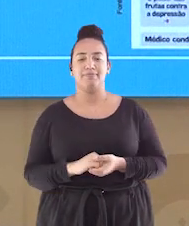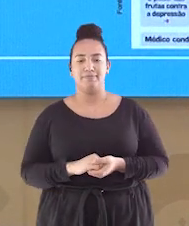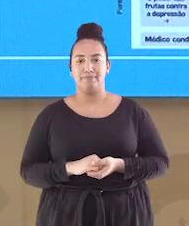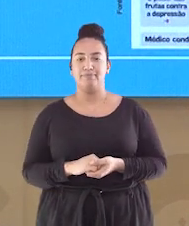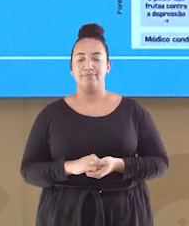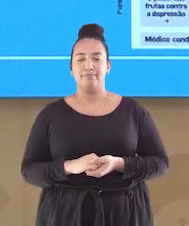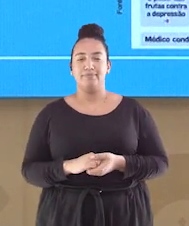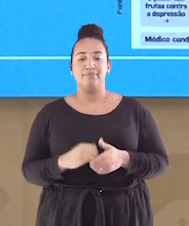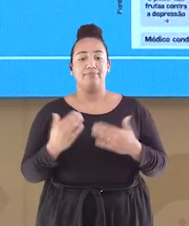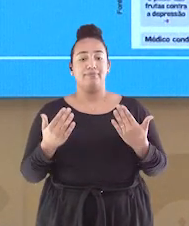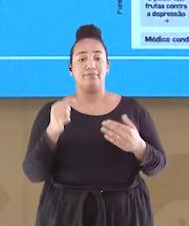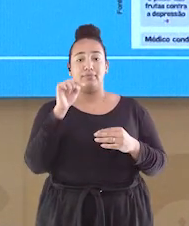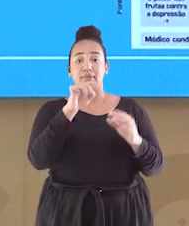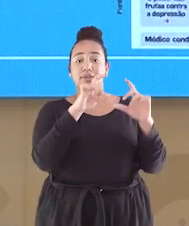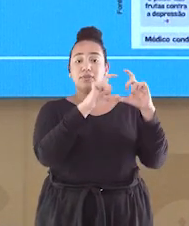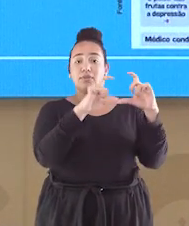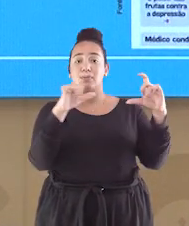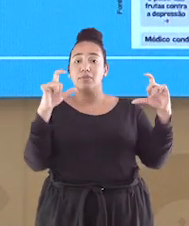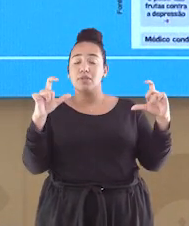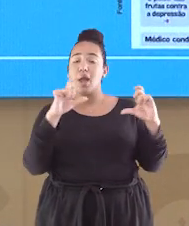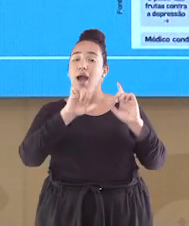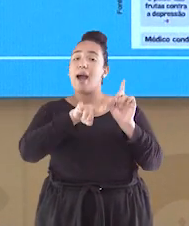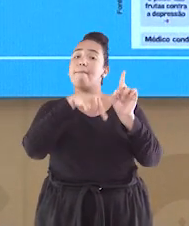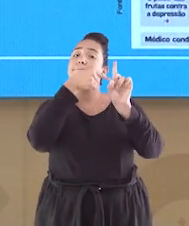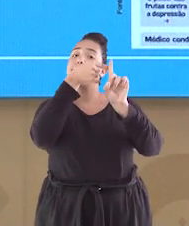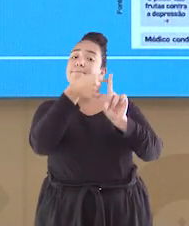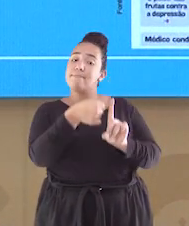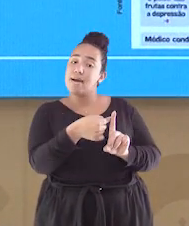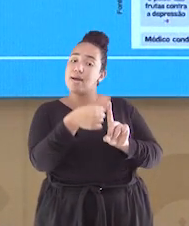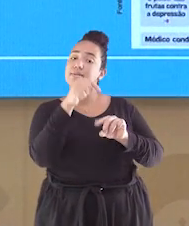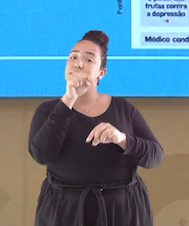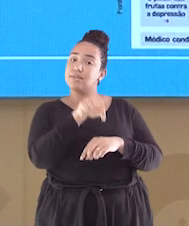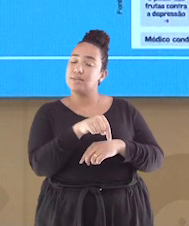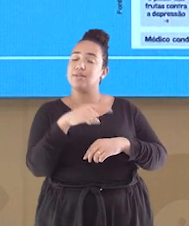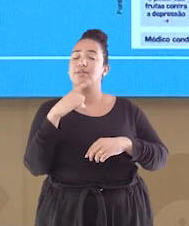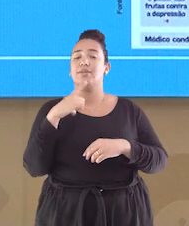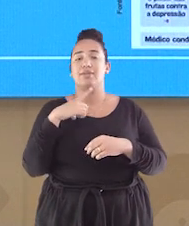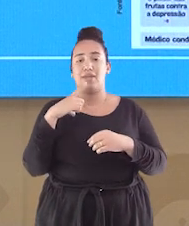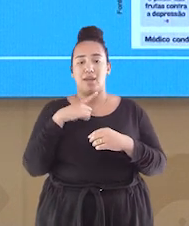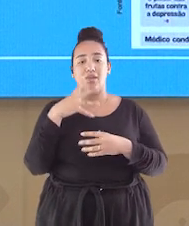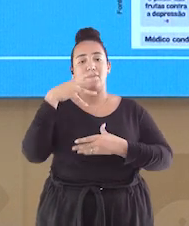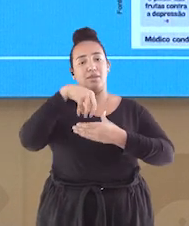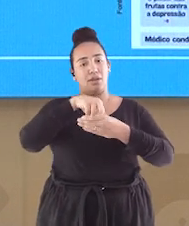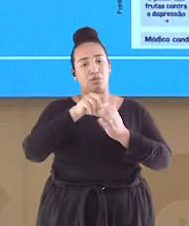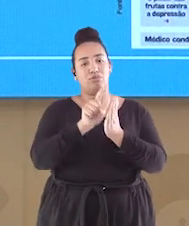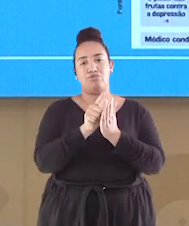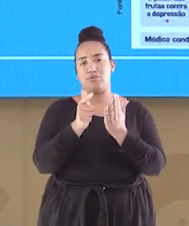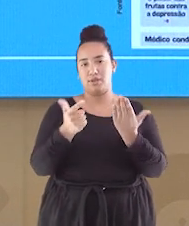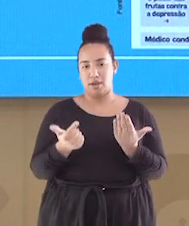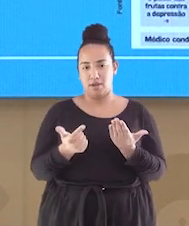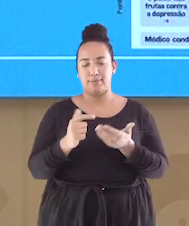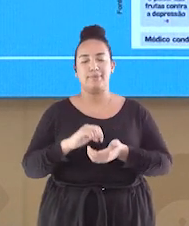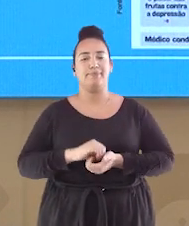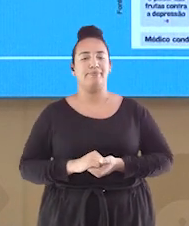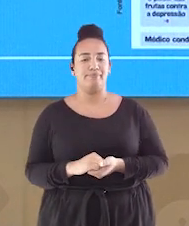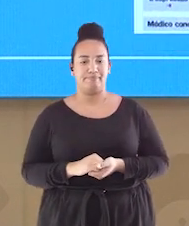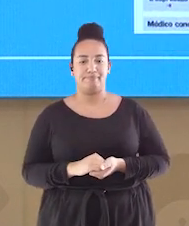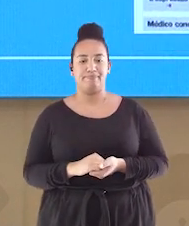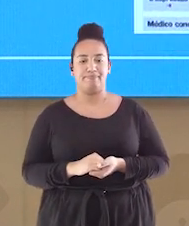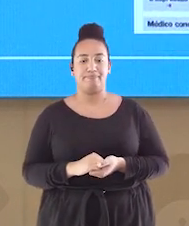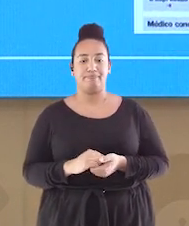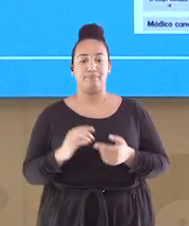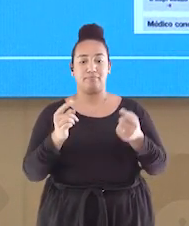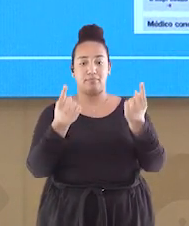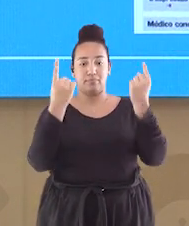Essas são notícias extras que possuem o formato de pequenas manchetes. Abaixo disso,